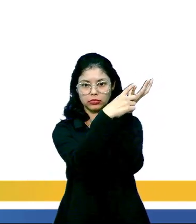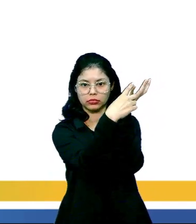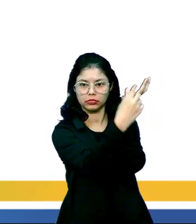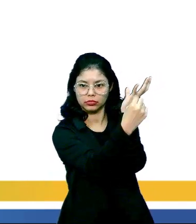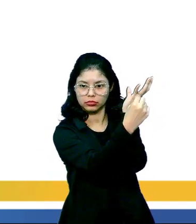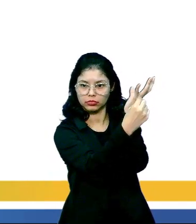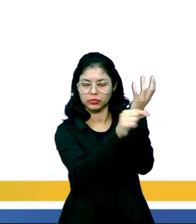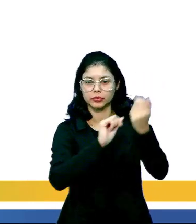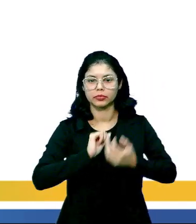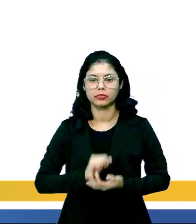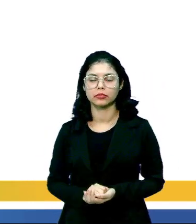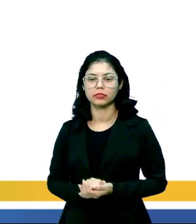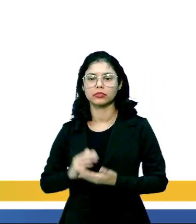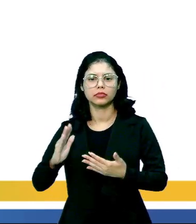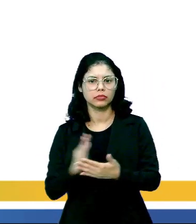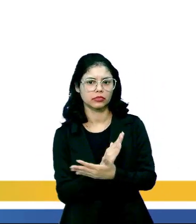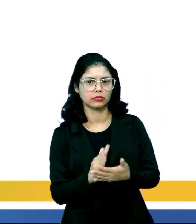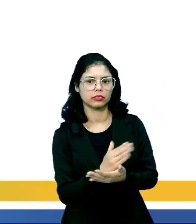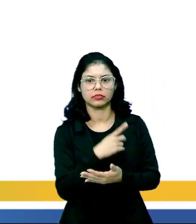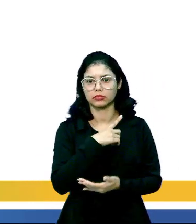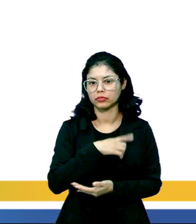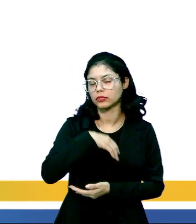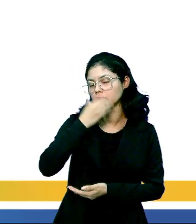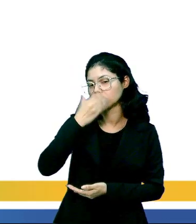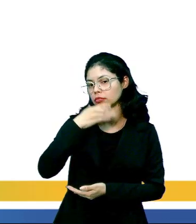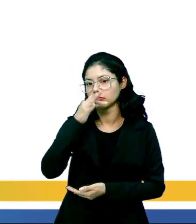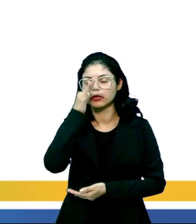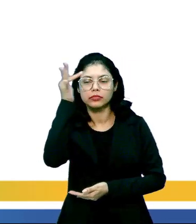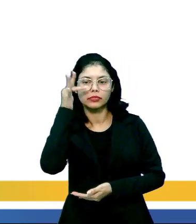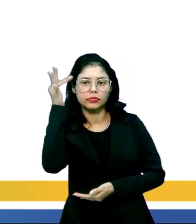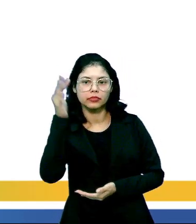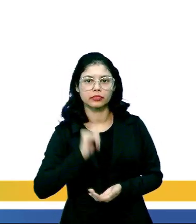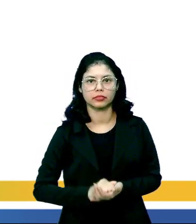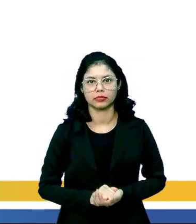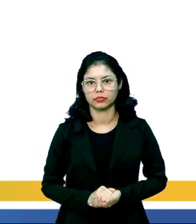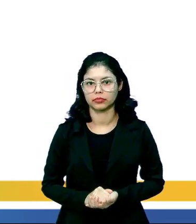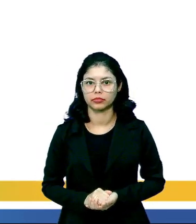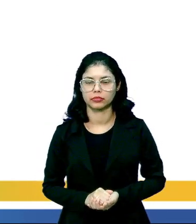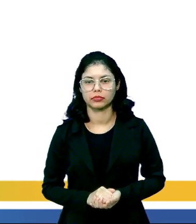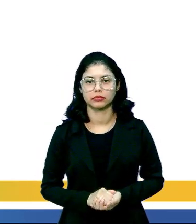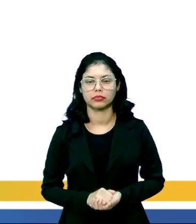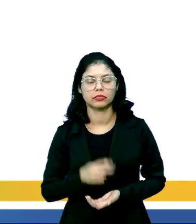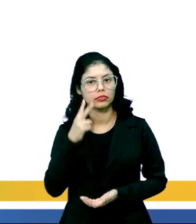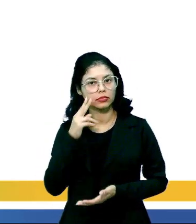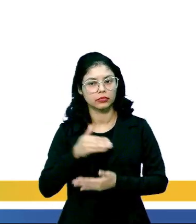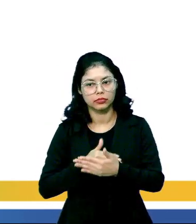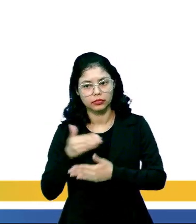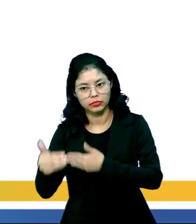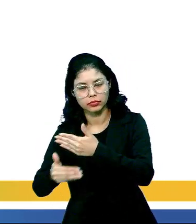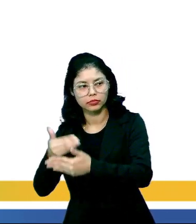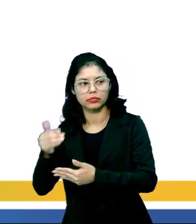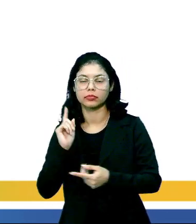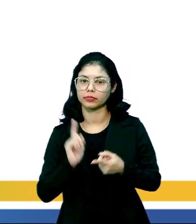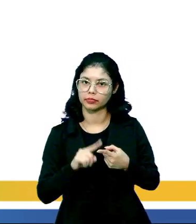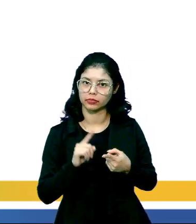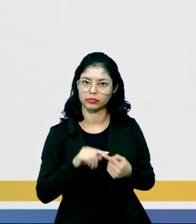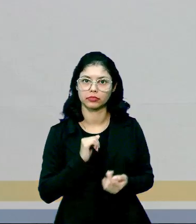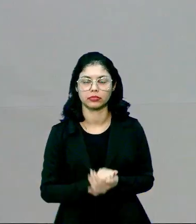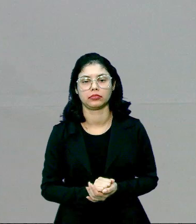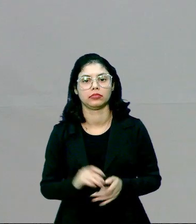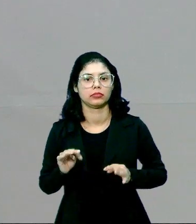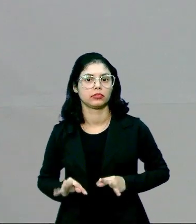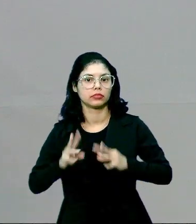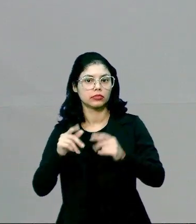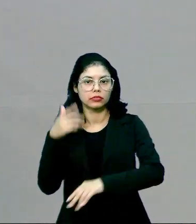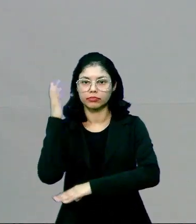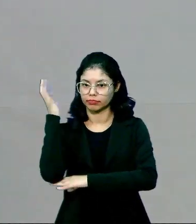caule, folha, além de alguns terem frutos e flores, tá? Isso aí a gente vai ver no decorrer da aula. Por quê? Porque não é